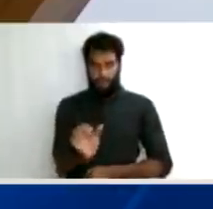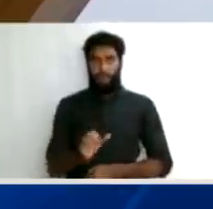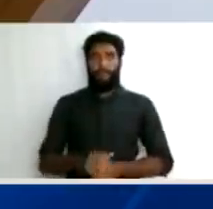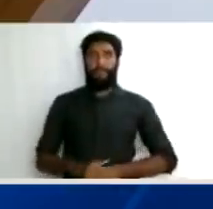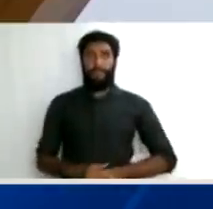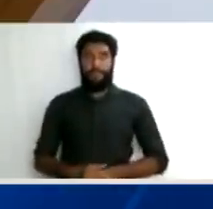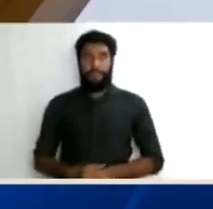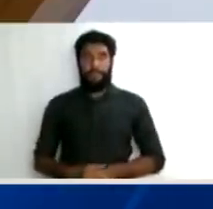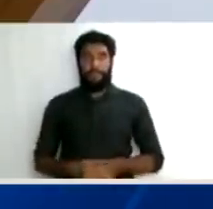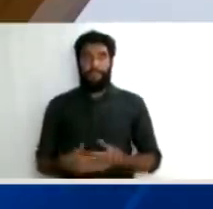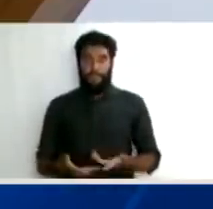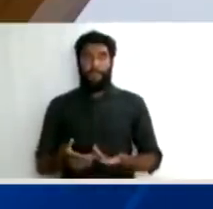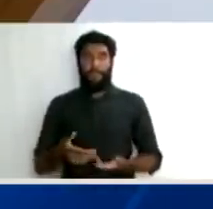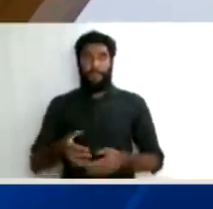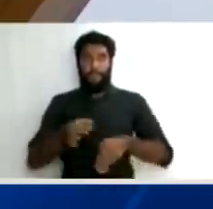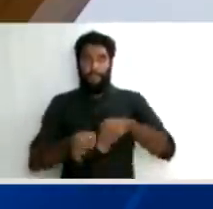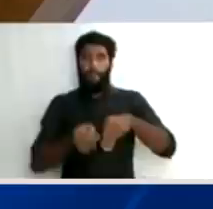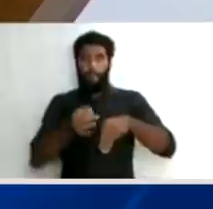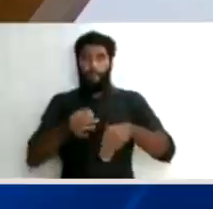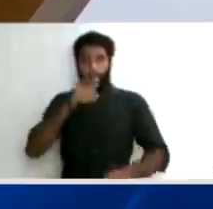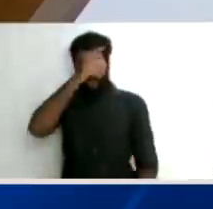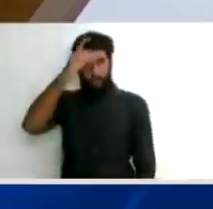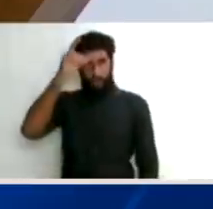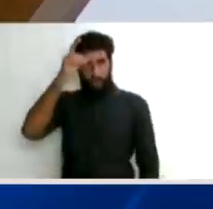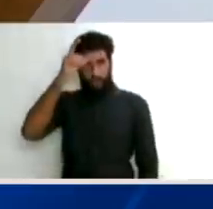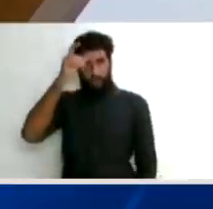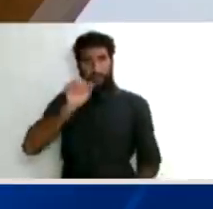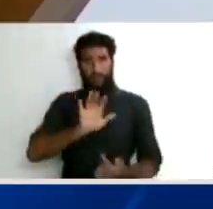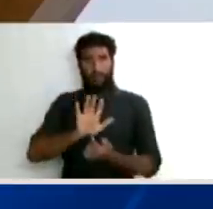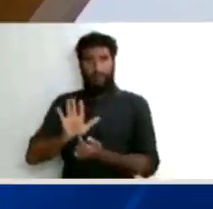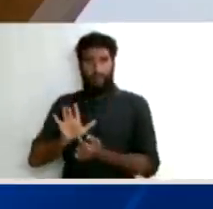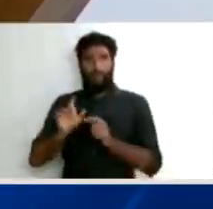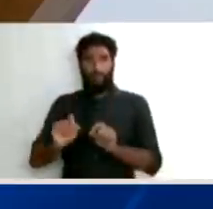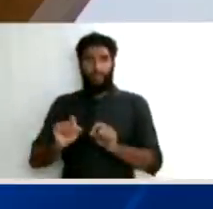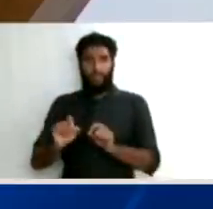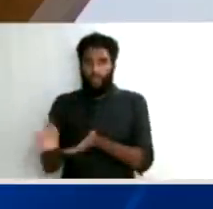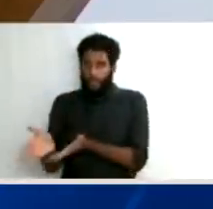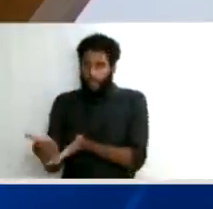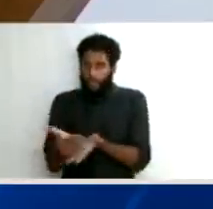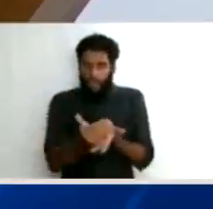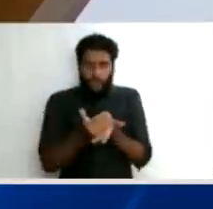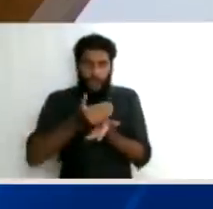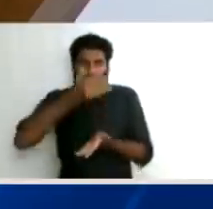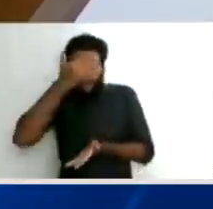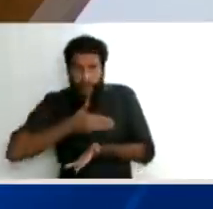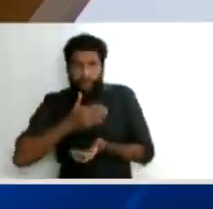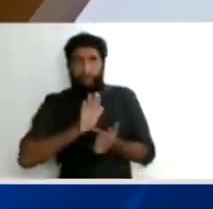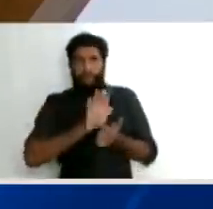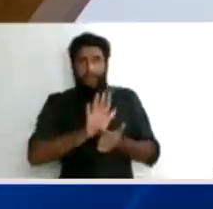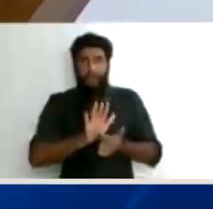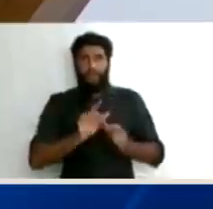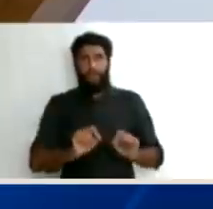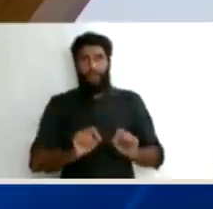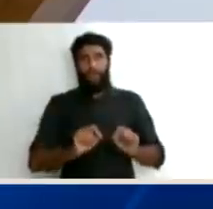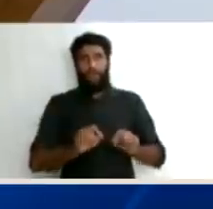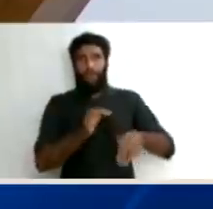caso, porque ele não foi absolvido, as provas foram apenas anuladas, elas vão ser refeitas e muito provavelmente serão